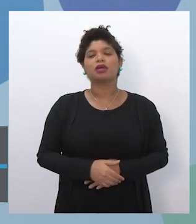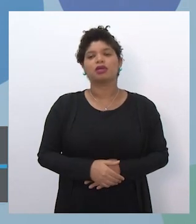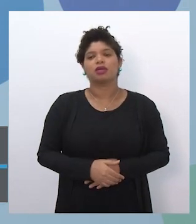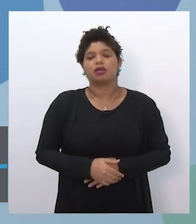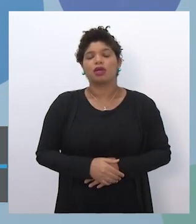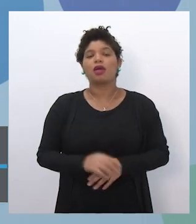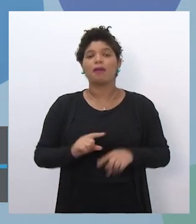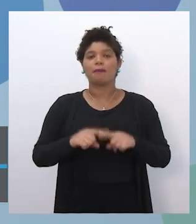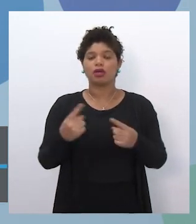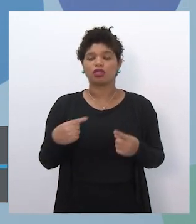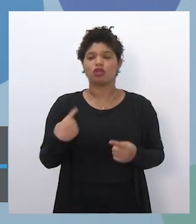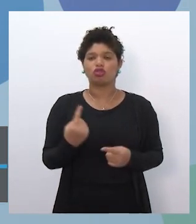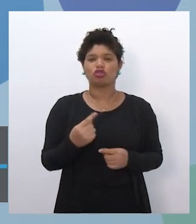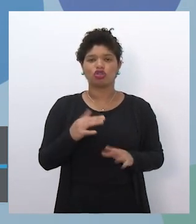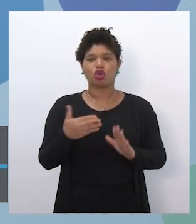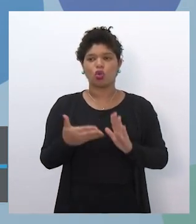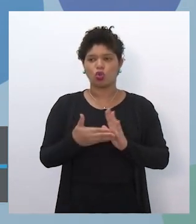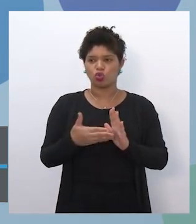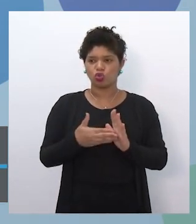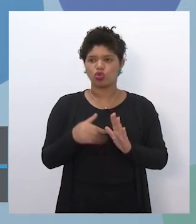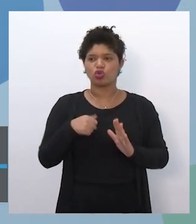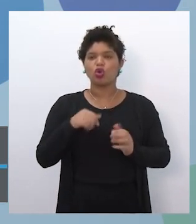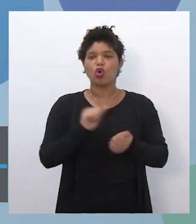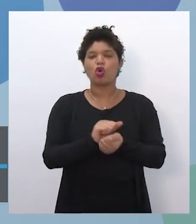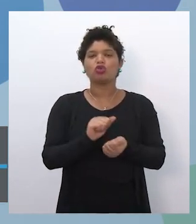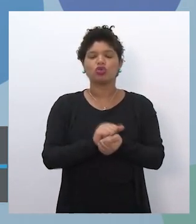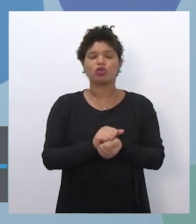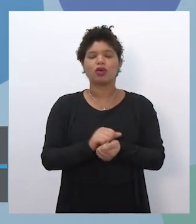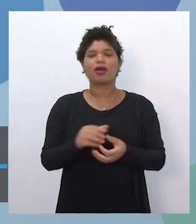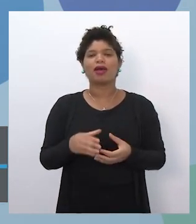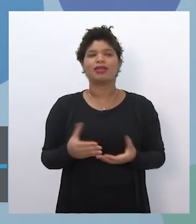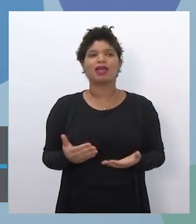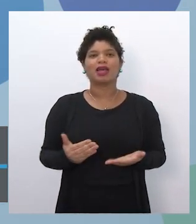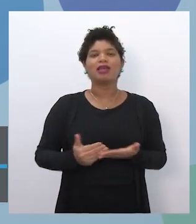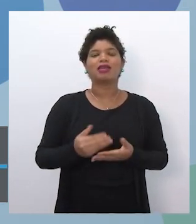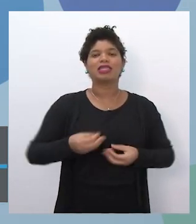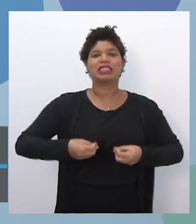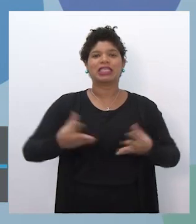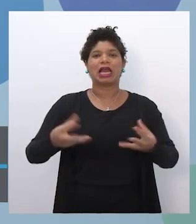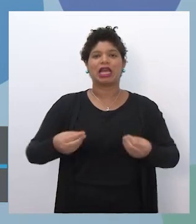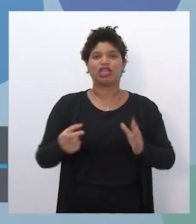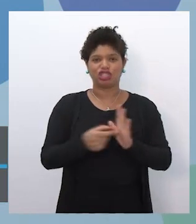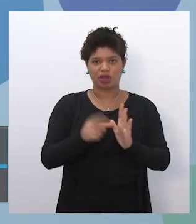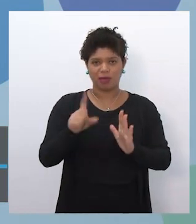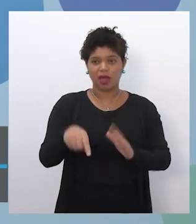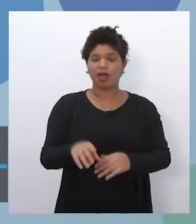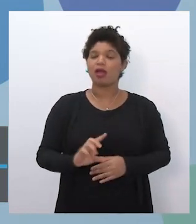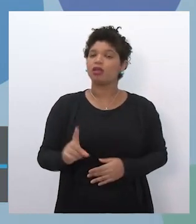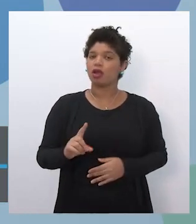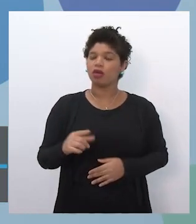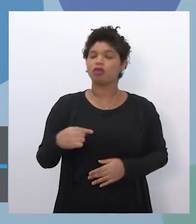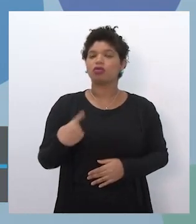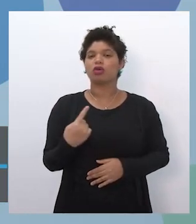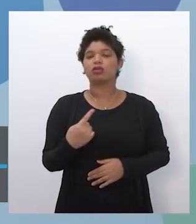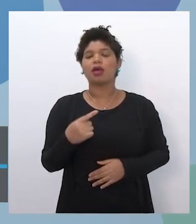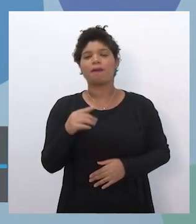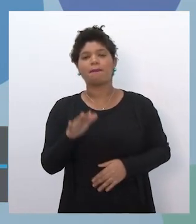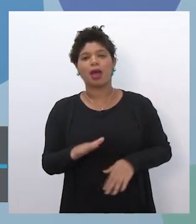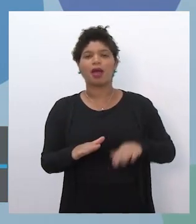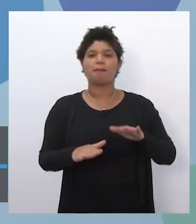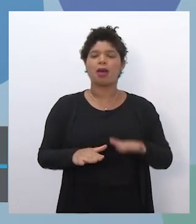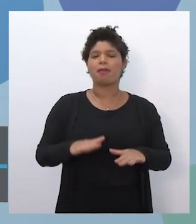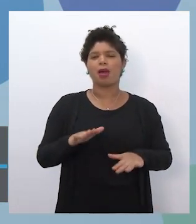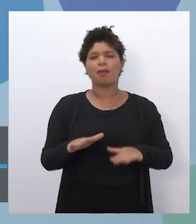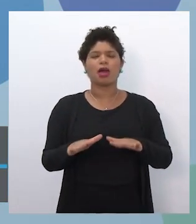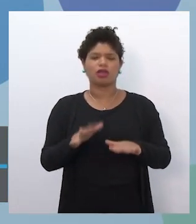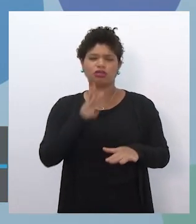não vai atrelar. O início do programa é a entrega do chip, então as coisas vão acontecer meio que em paralelo